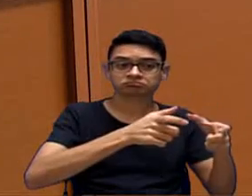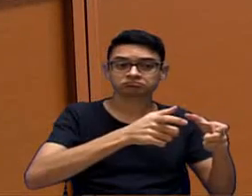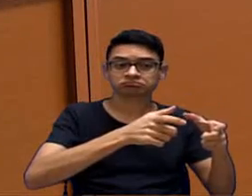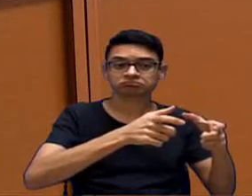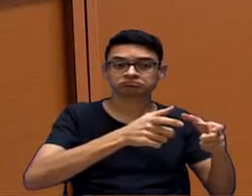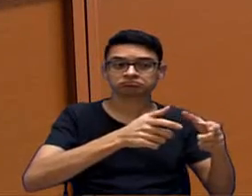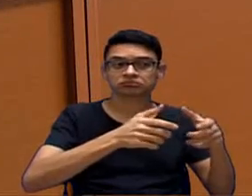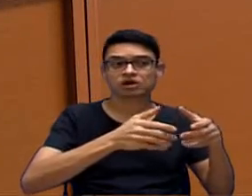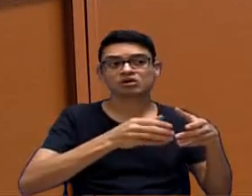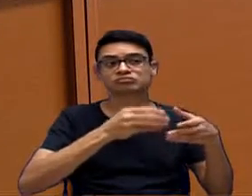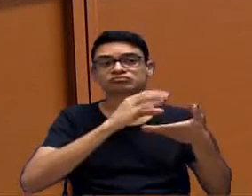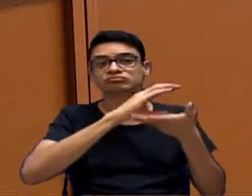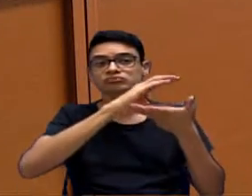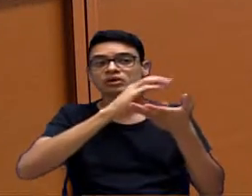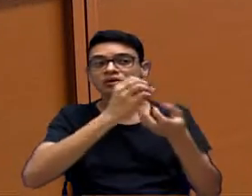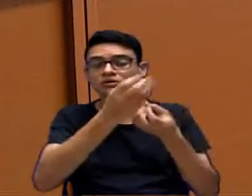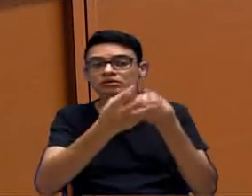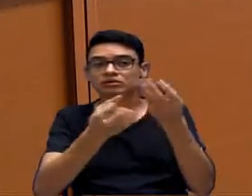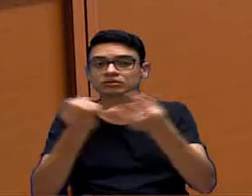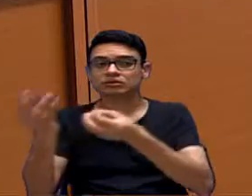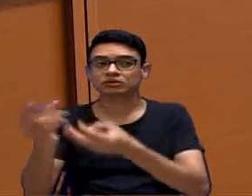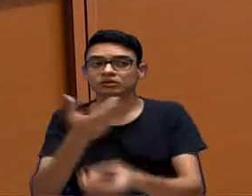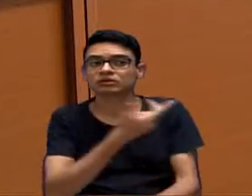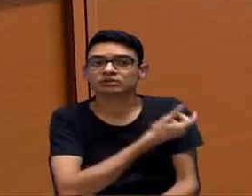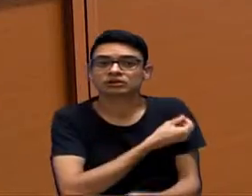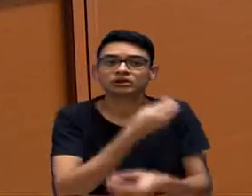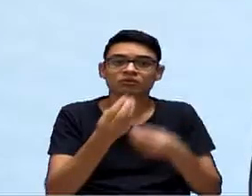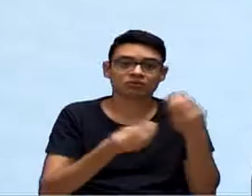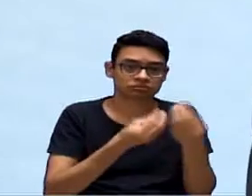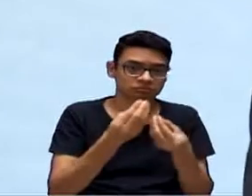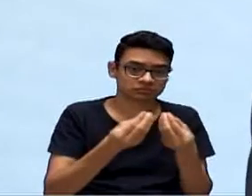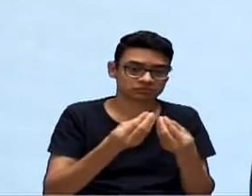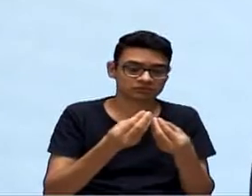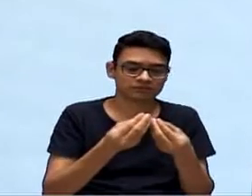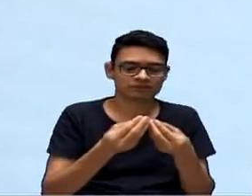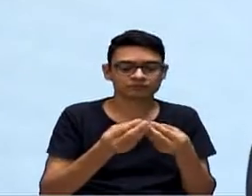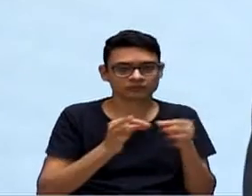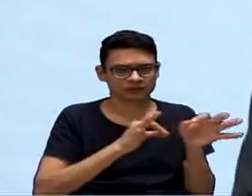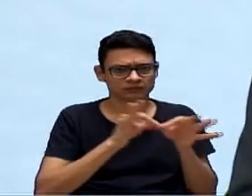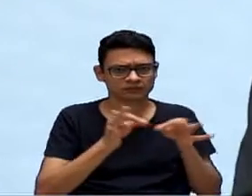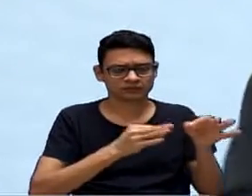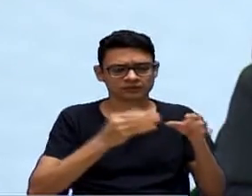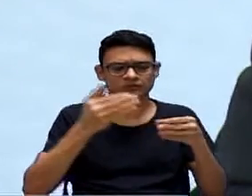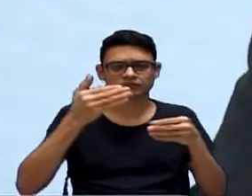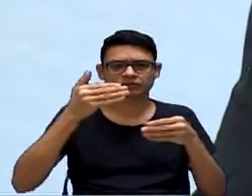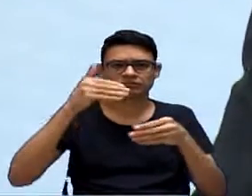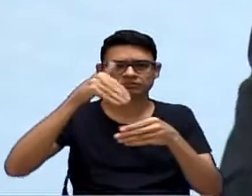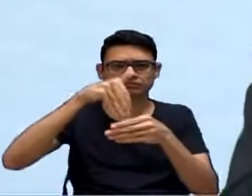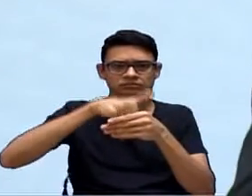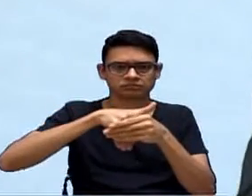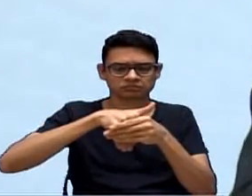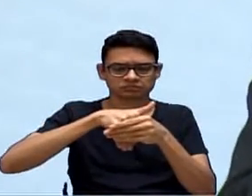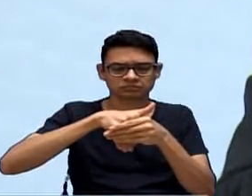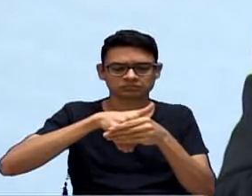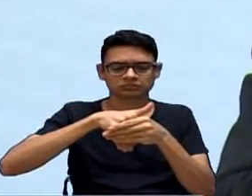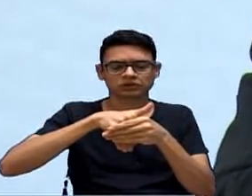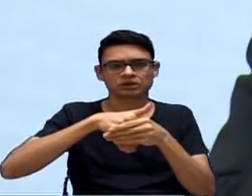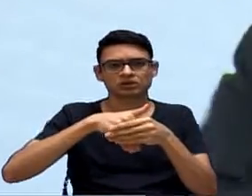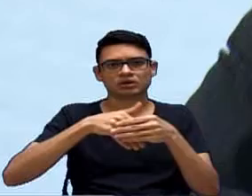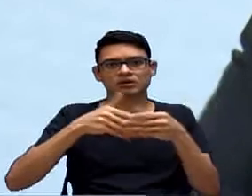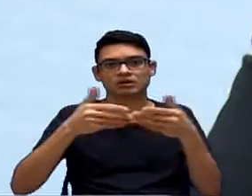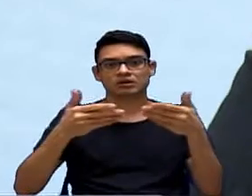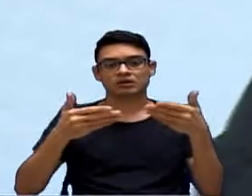Esse projeto foi aprovado em primeira discussão, recebeu emendas, e agora nós estamos em segunda